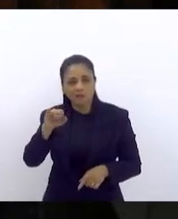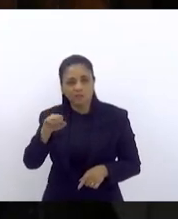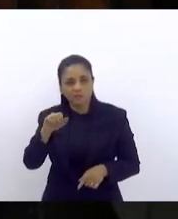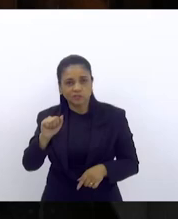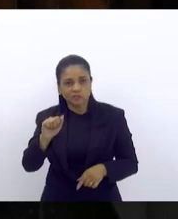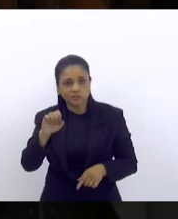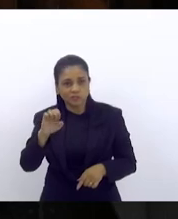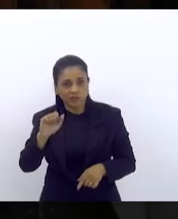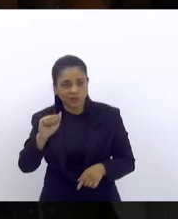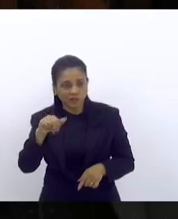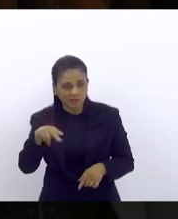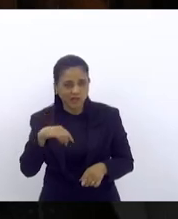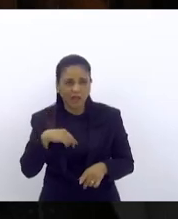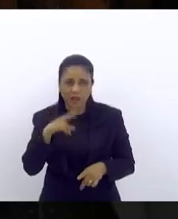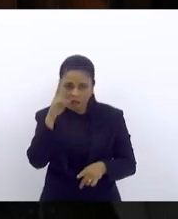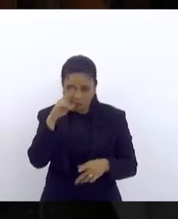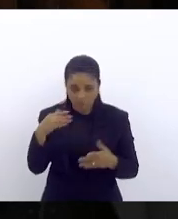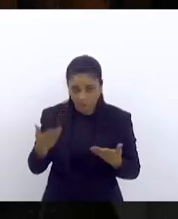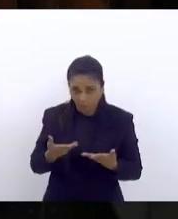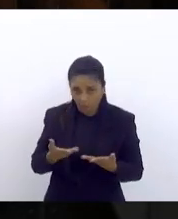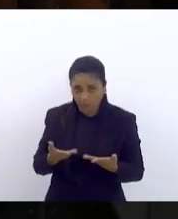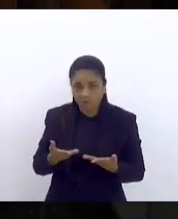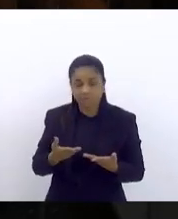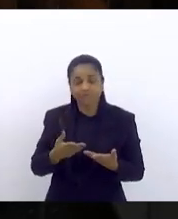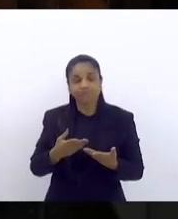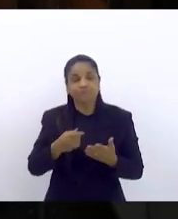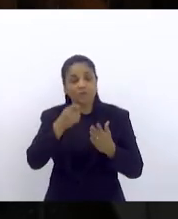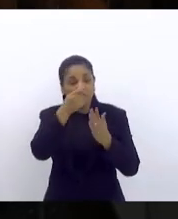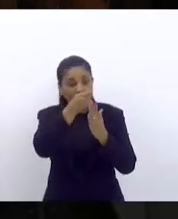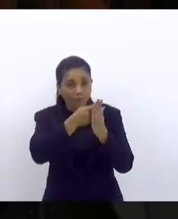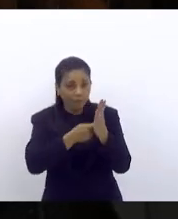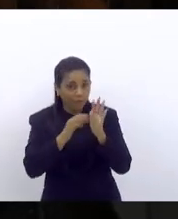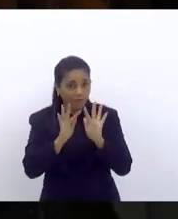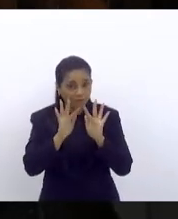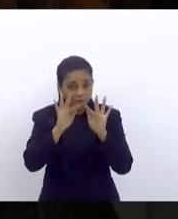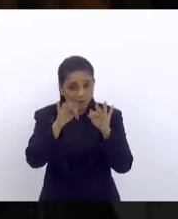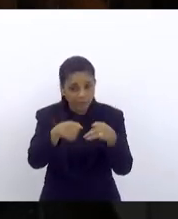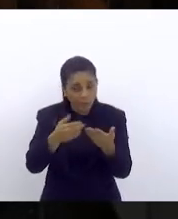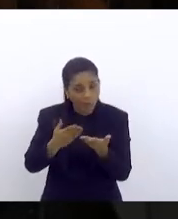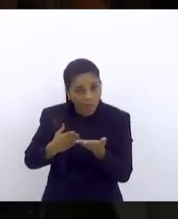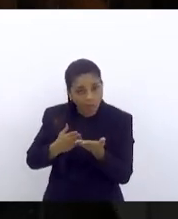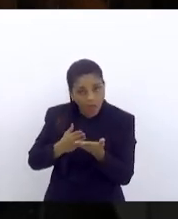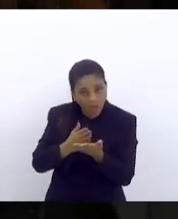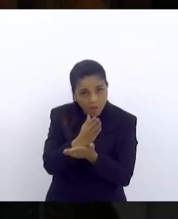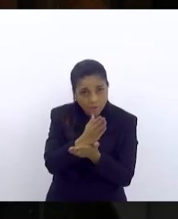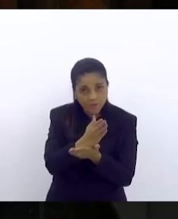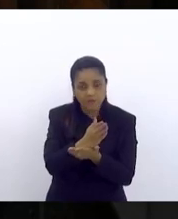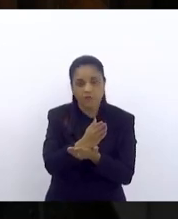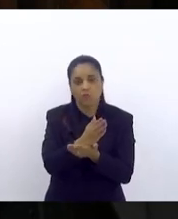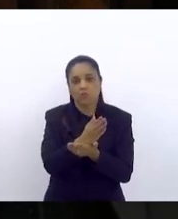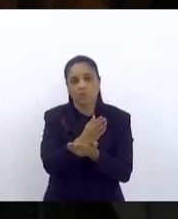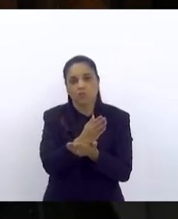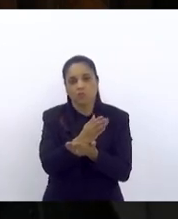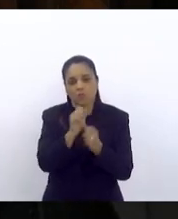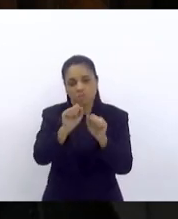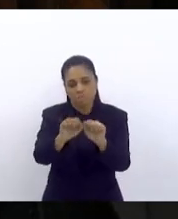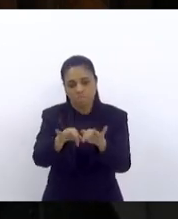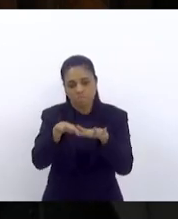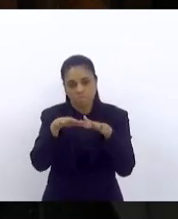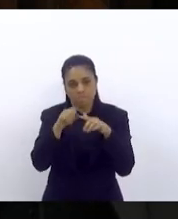e o relatório final foi aprovado em plenário